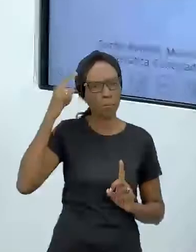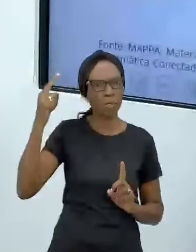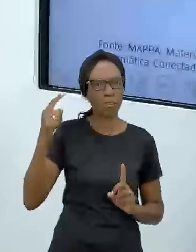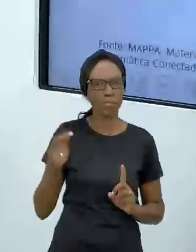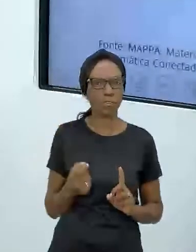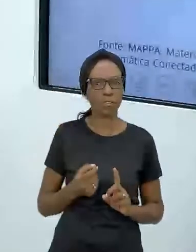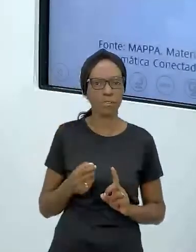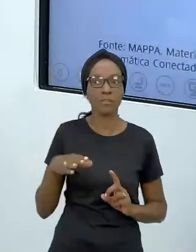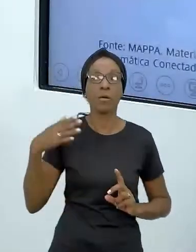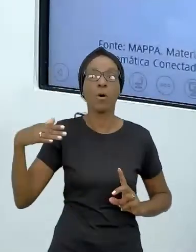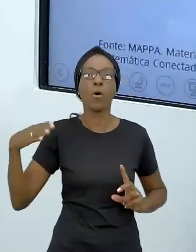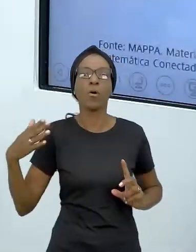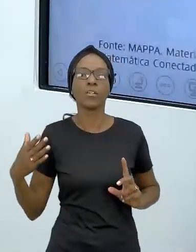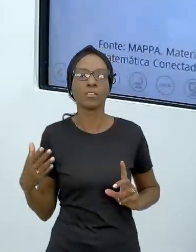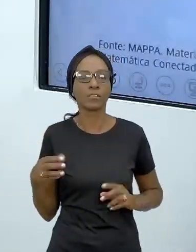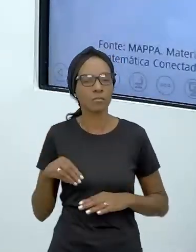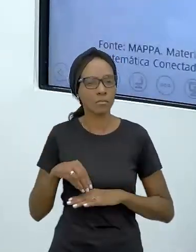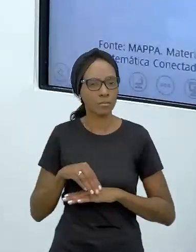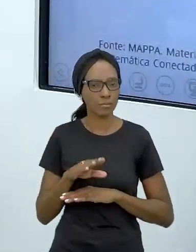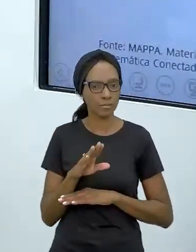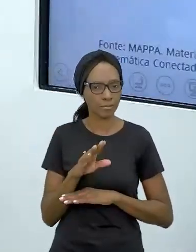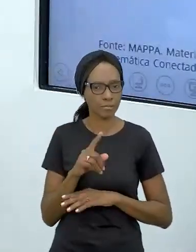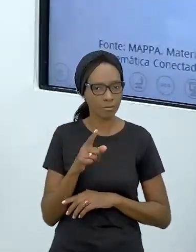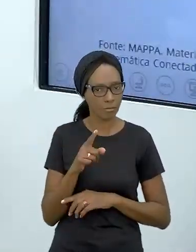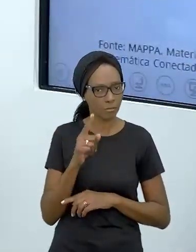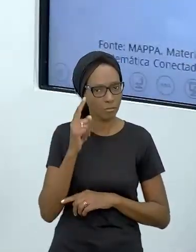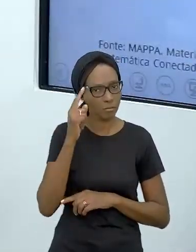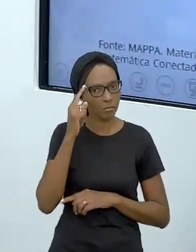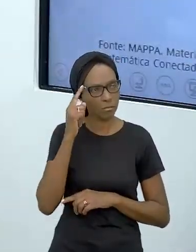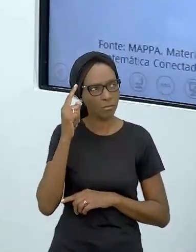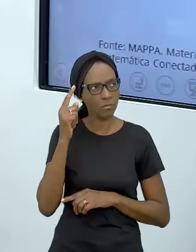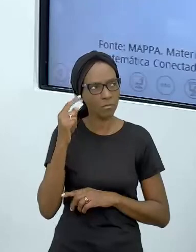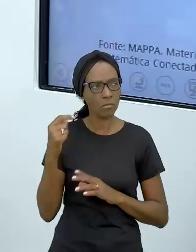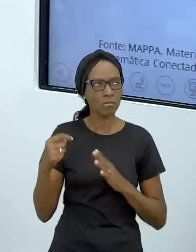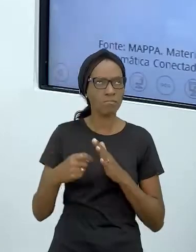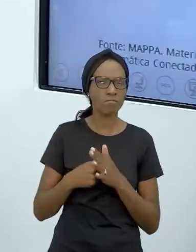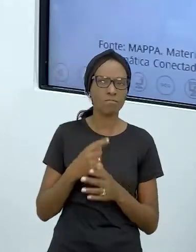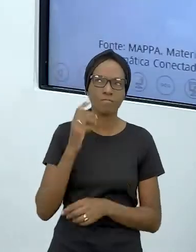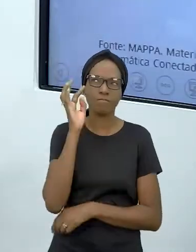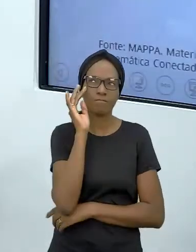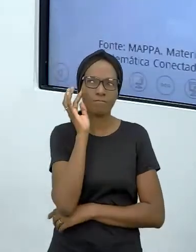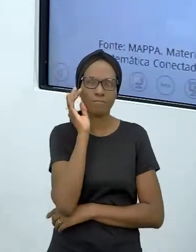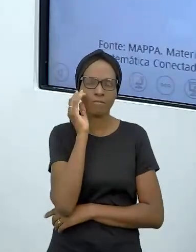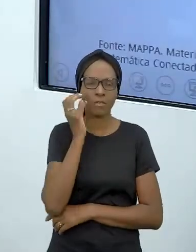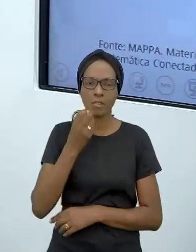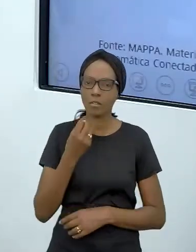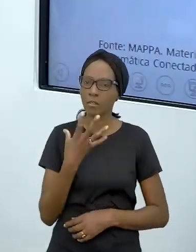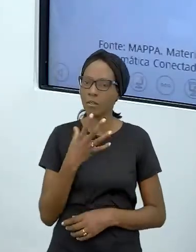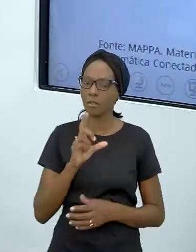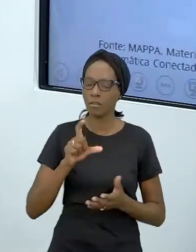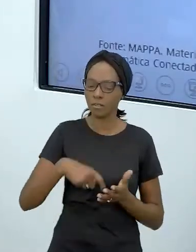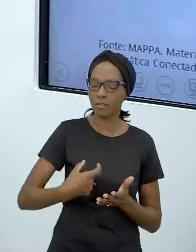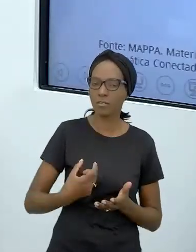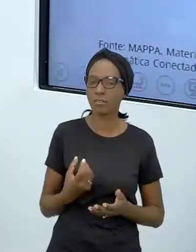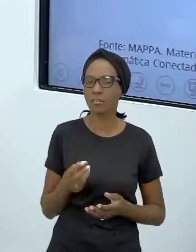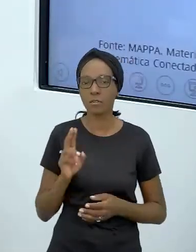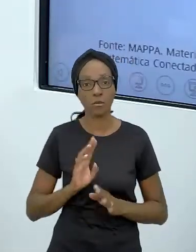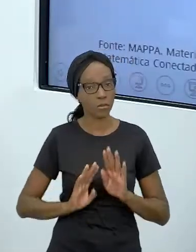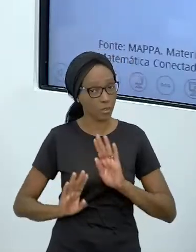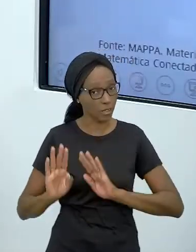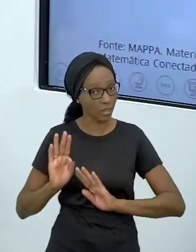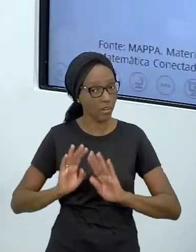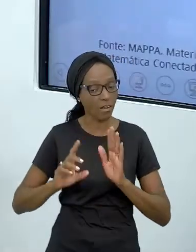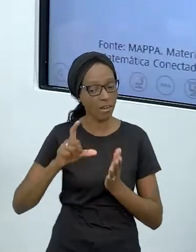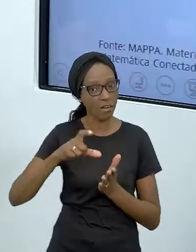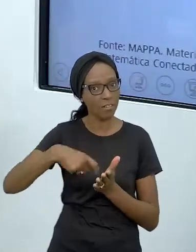aí a minha dica pra vocês se questionarem, refletirem sobre o bom uso do cartão de crédito. Tomem aí